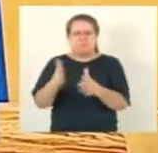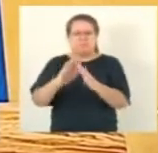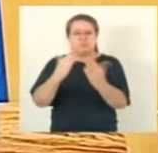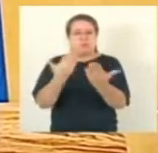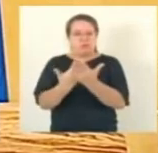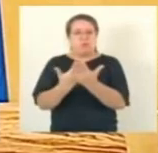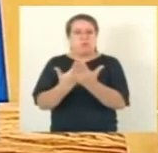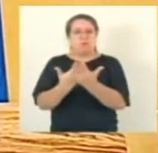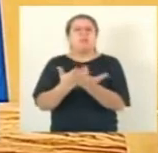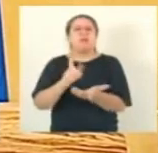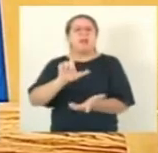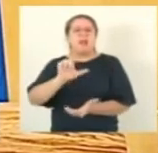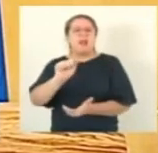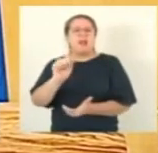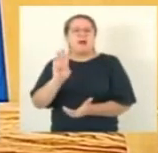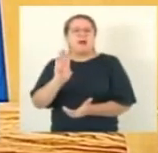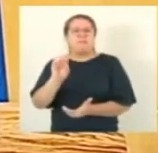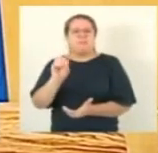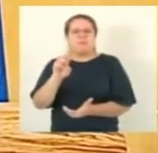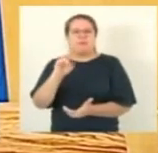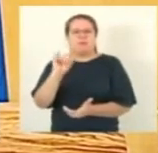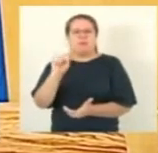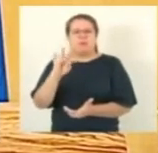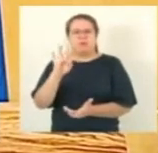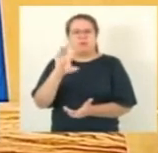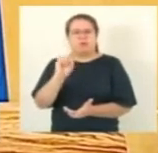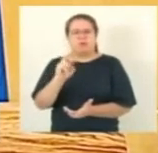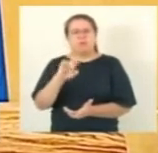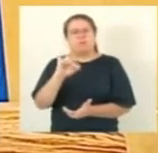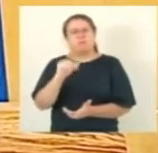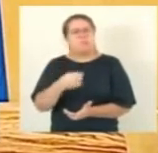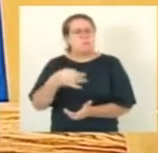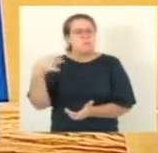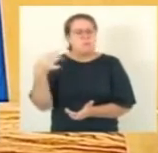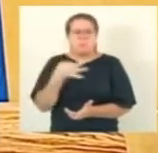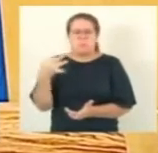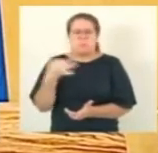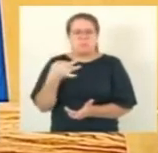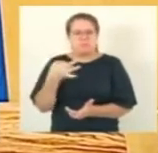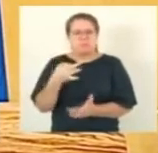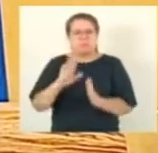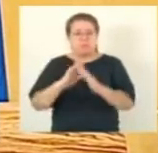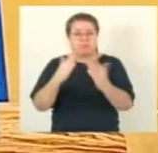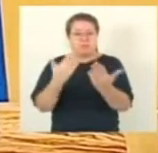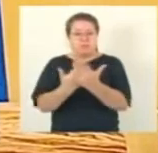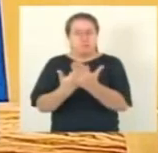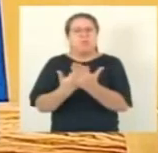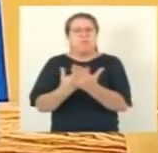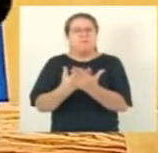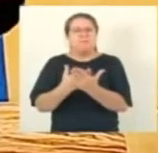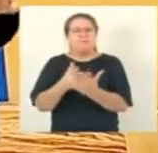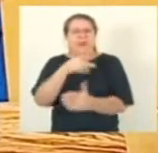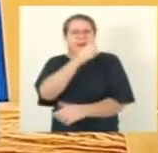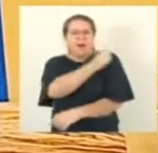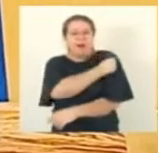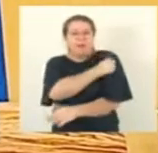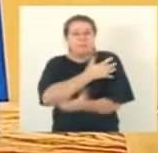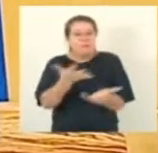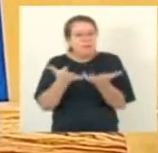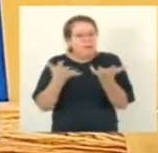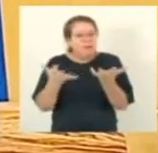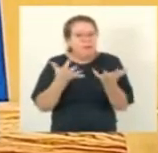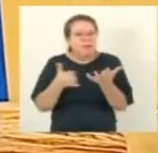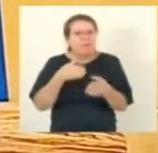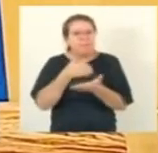os laboratórios muito bem montados, as oficinas muito bem montadas. A escola tem uma procura muito grande de alunos da